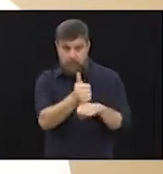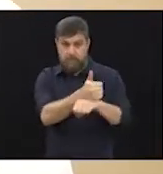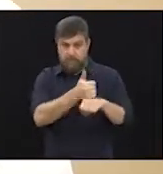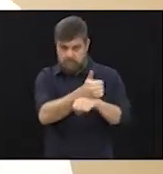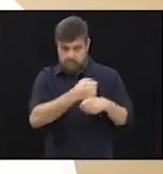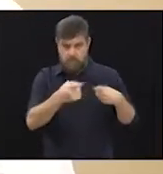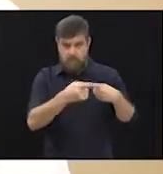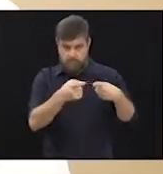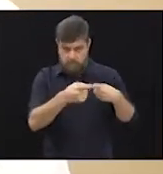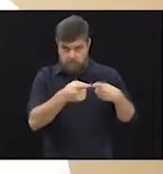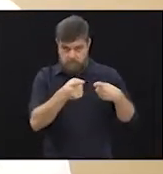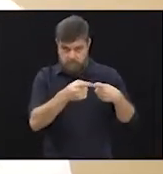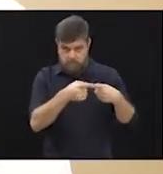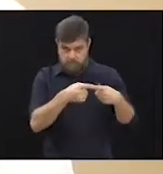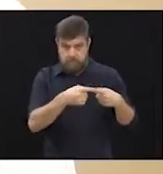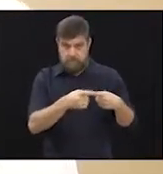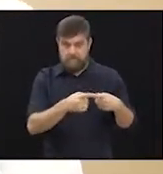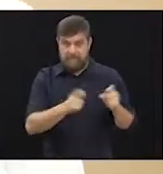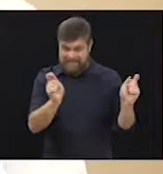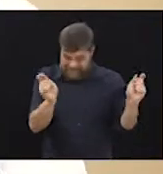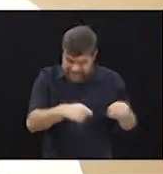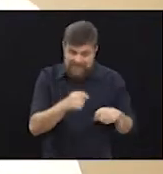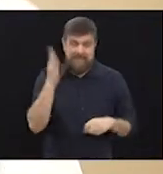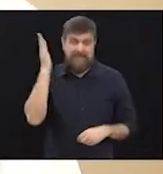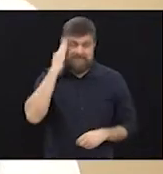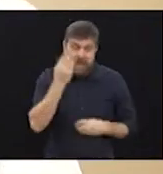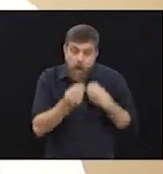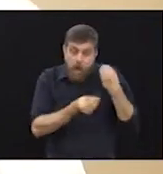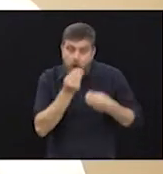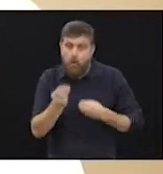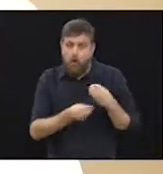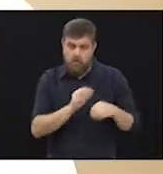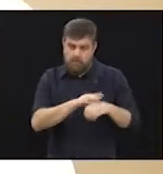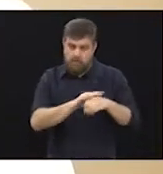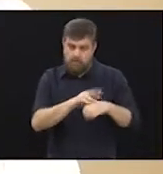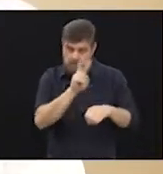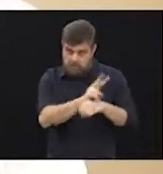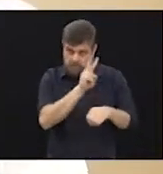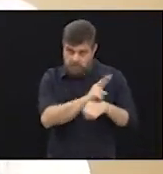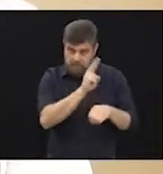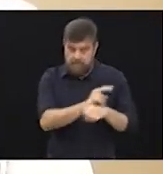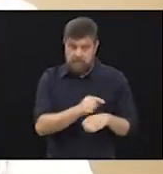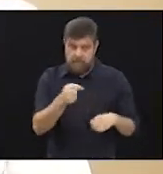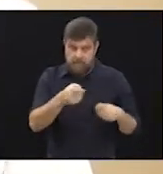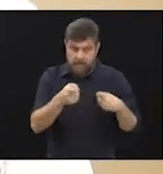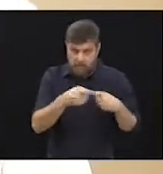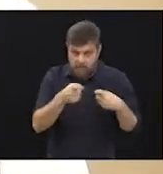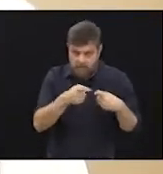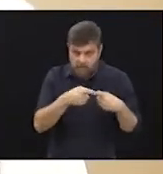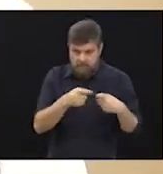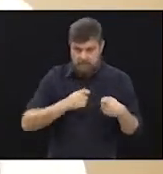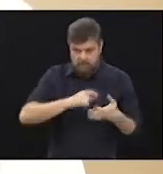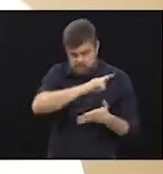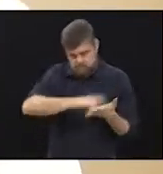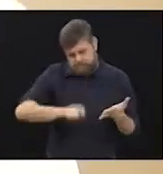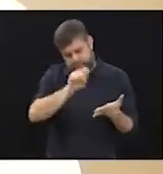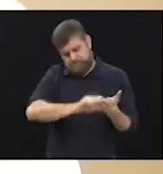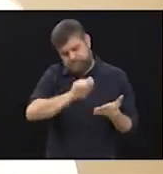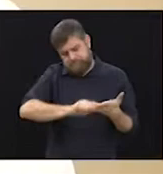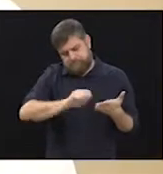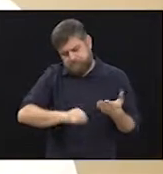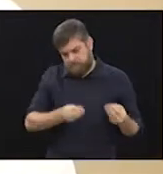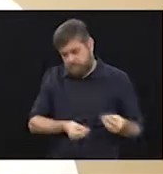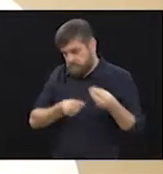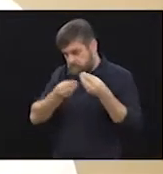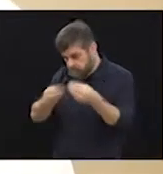que é o mais habilitado para o tratamento dessas doenças imunológicas de artrite e o reumatologista ele pode prescrever as medicações e essas